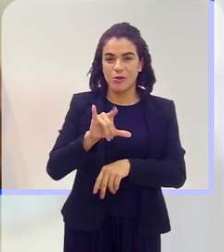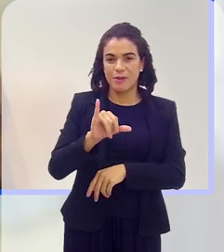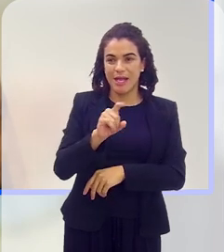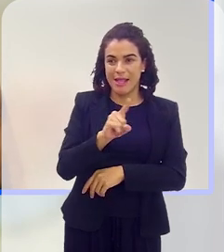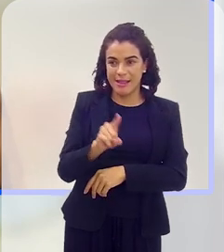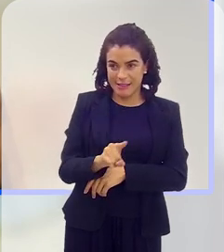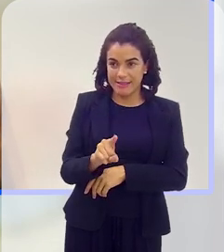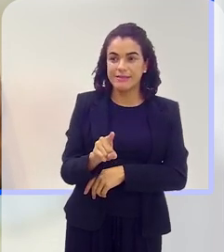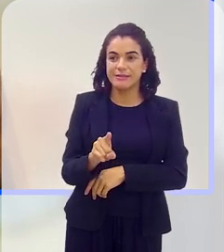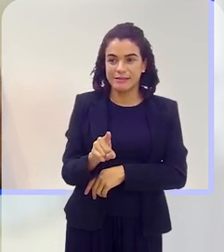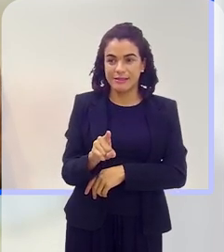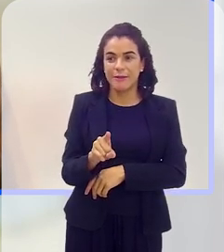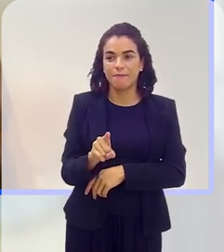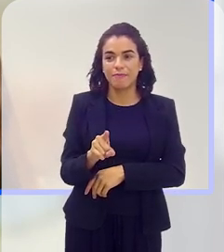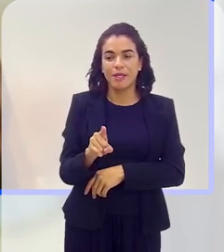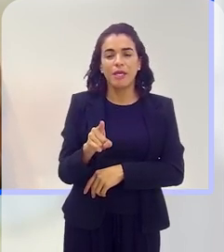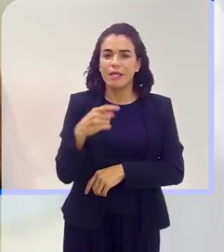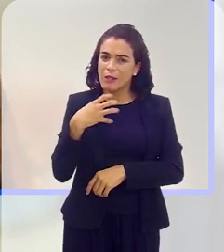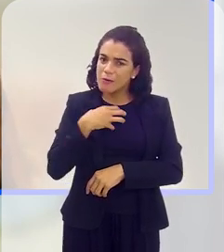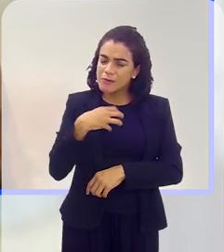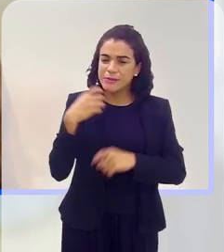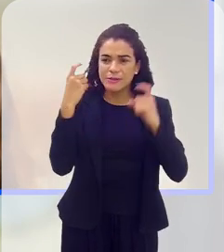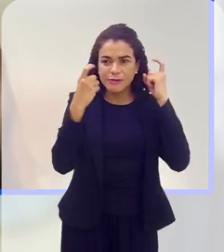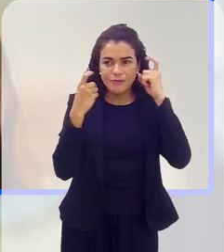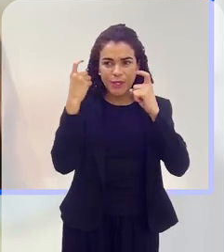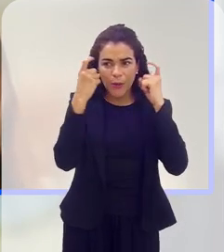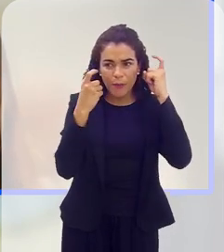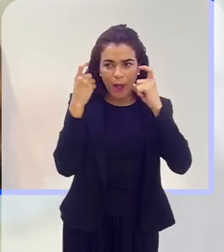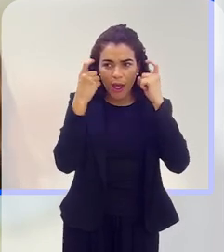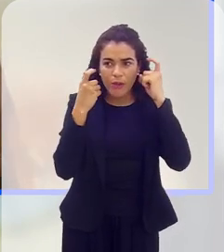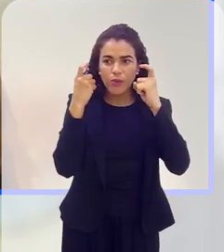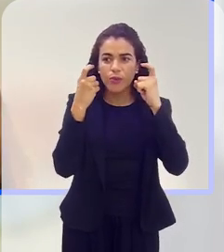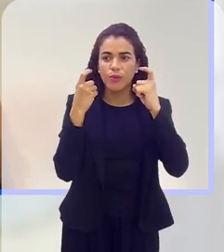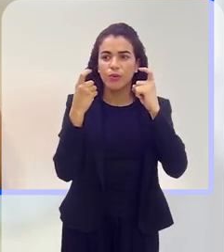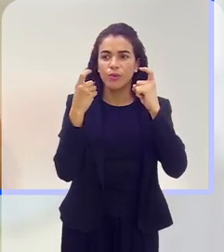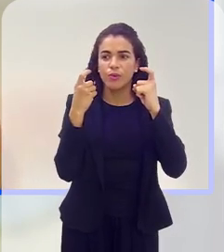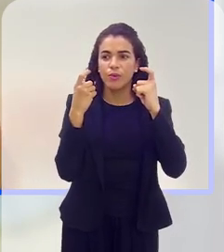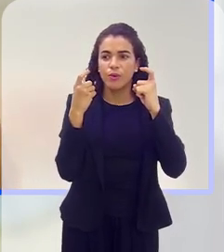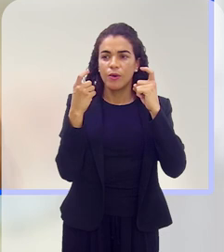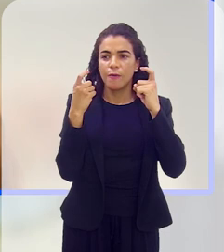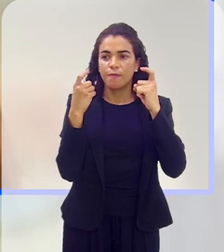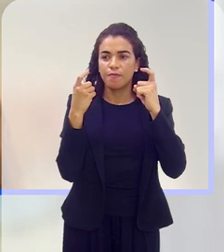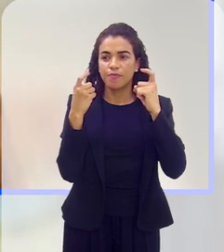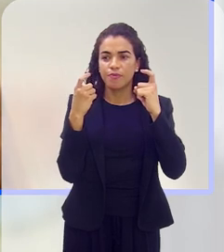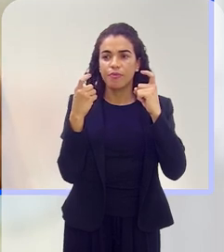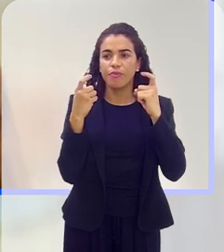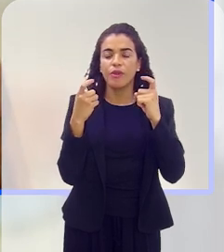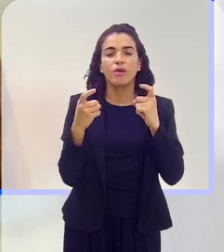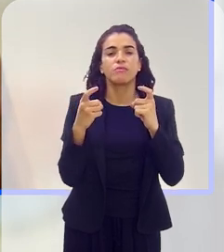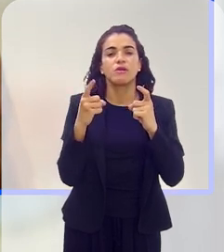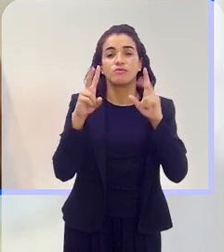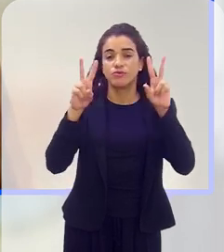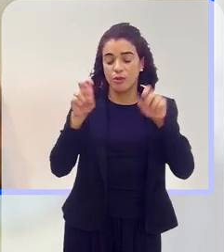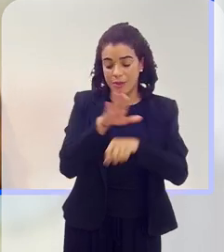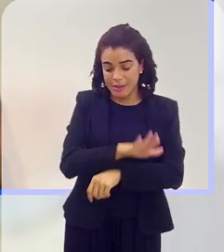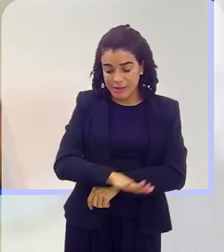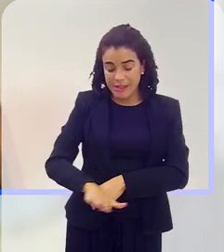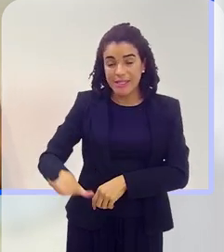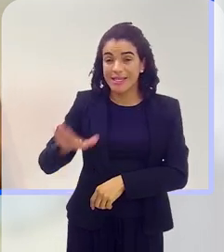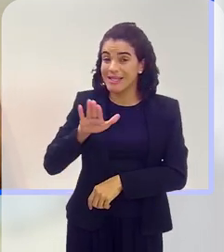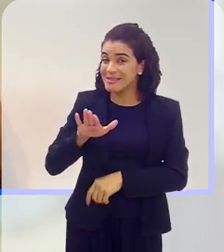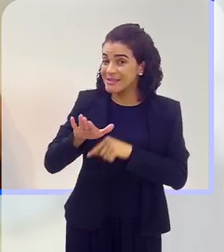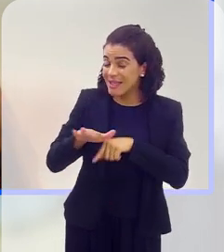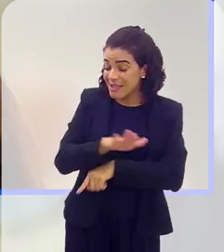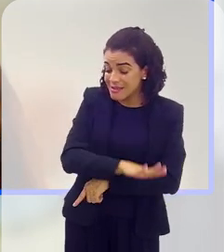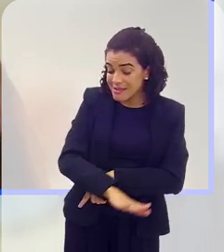à Liz, então, eu fico muito preocupada, de fato, de fato, contra as crianças que